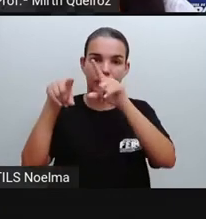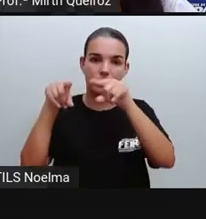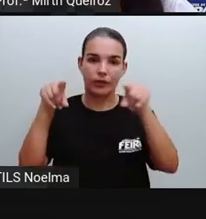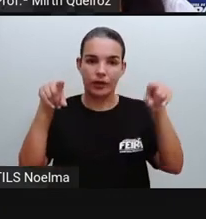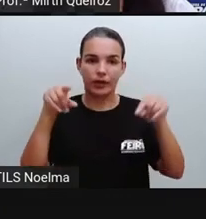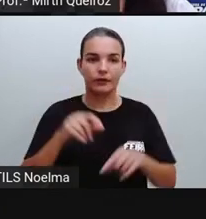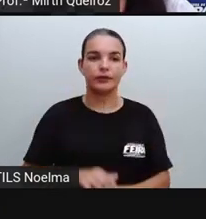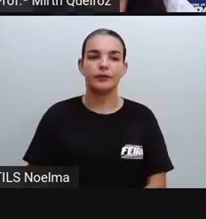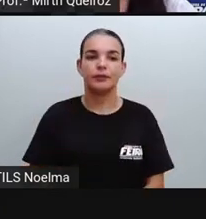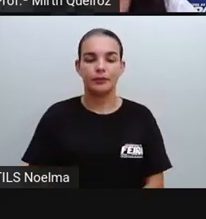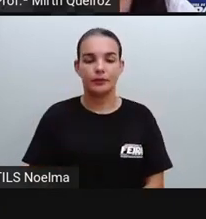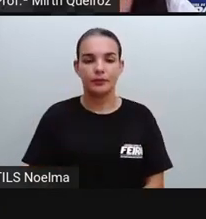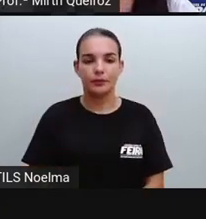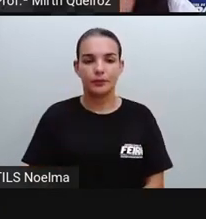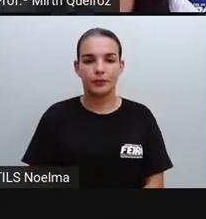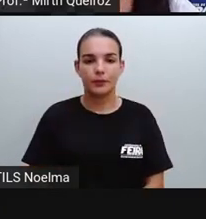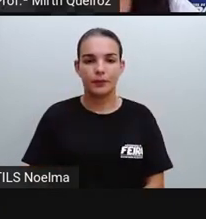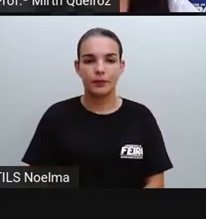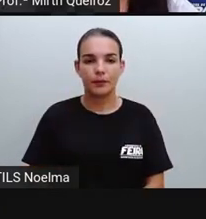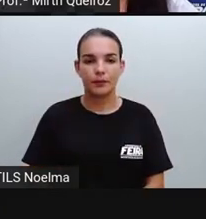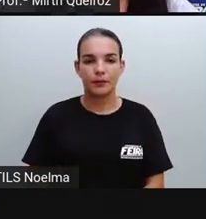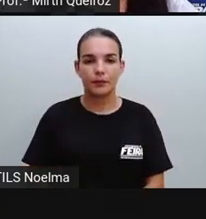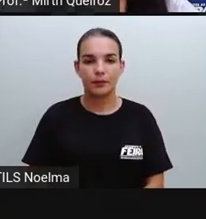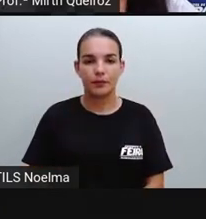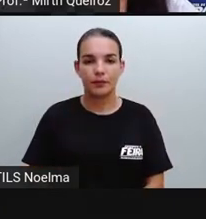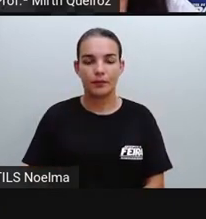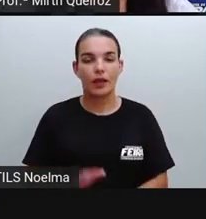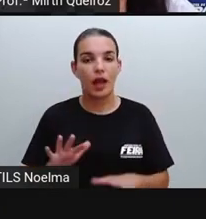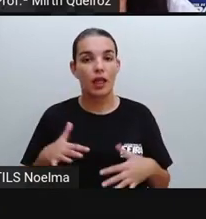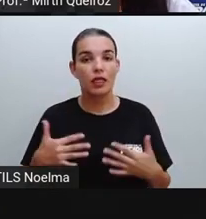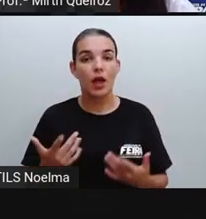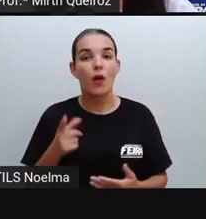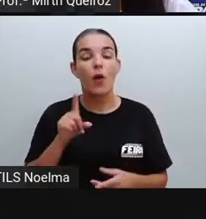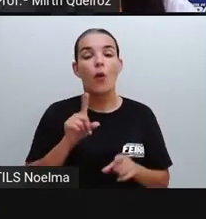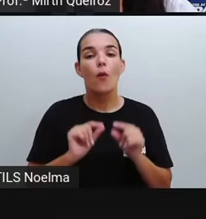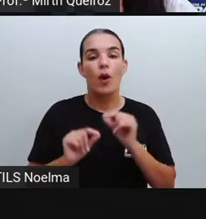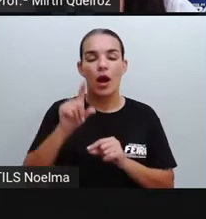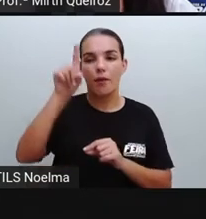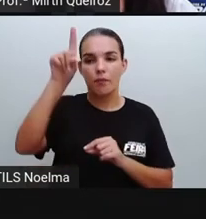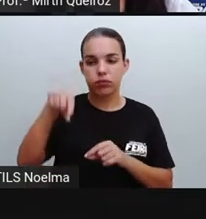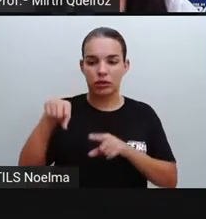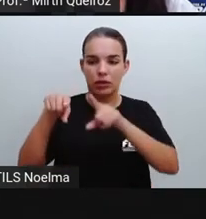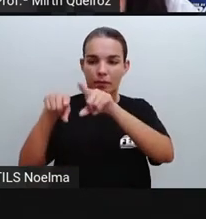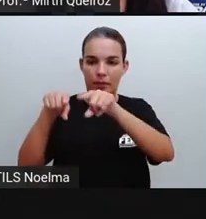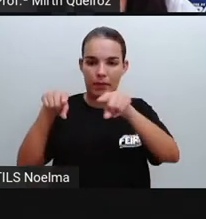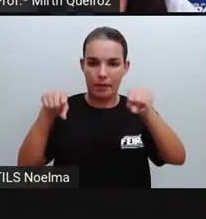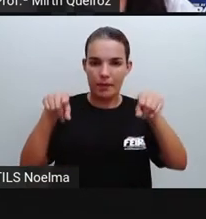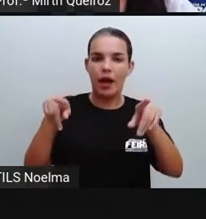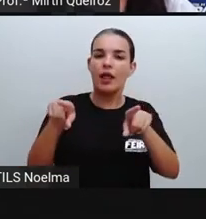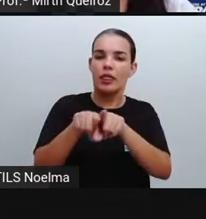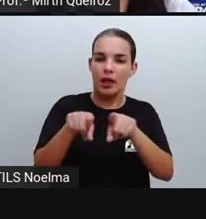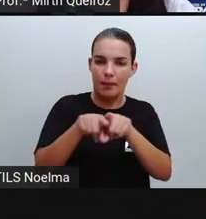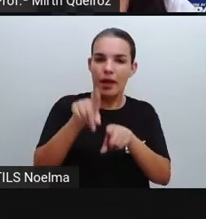infográfico, certo? Os gráficos que a gente utiliza também é um tipo de infográfico.